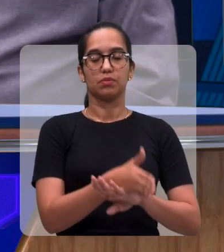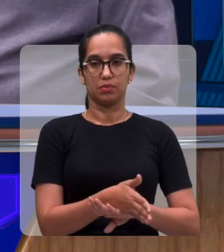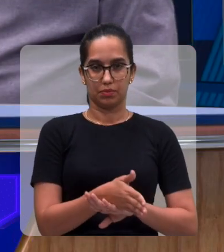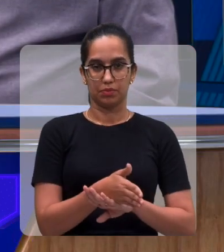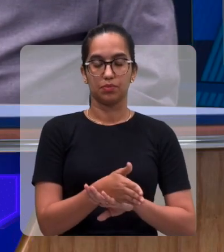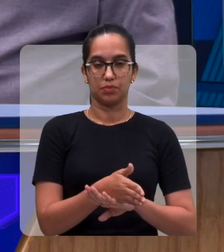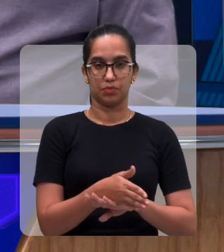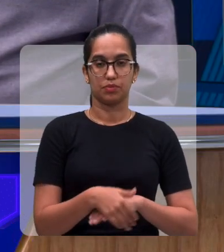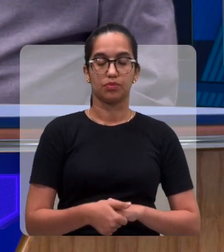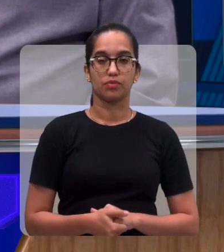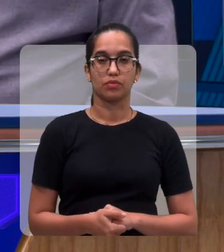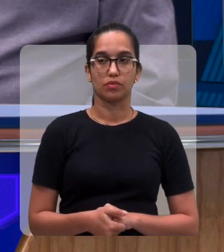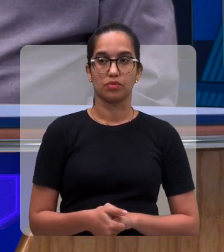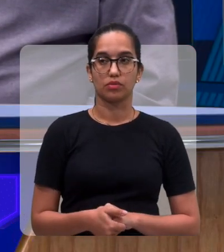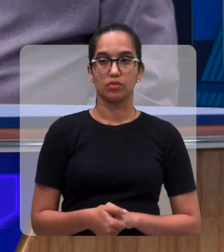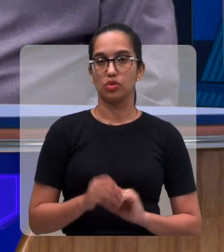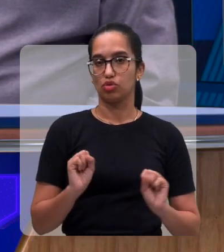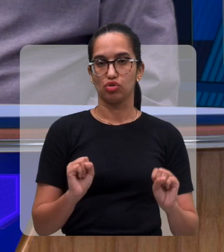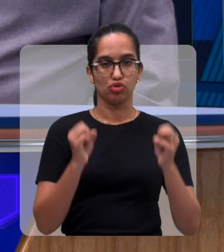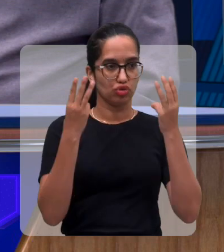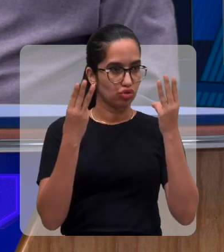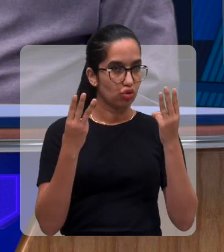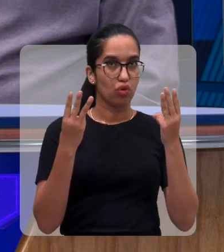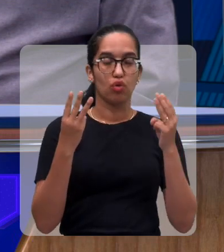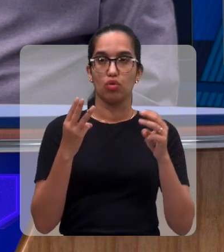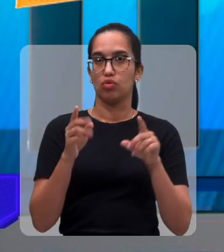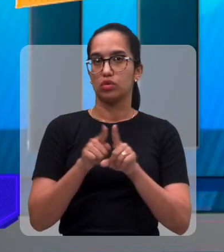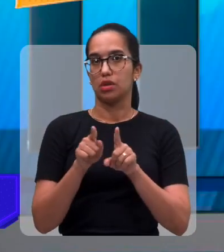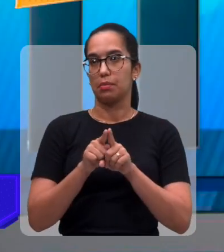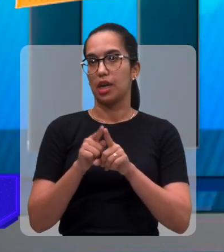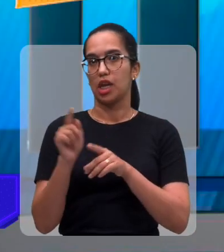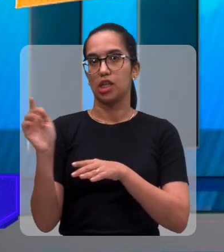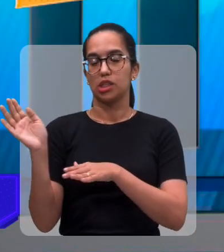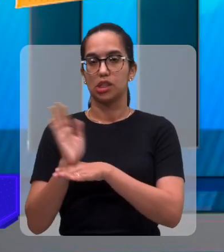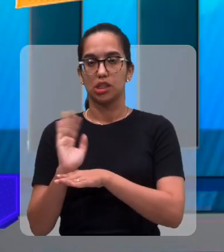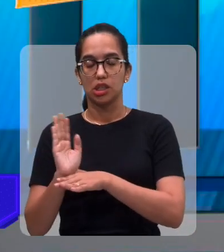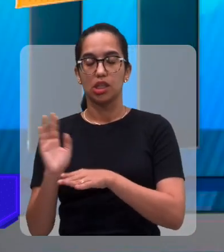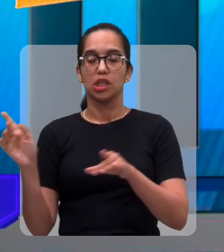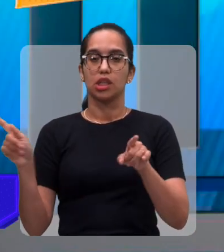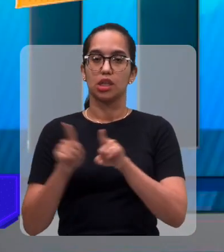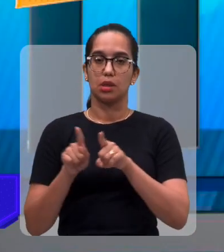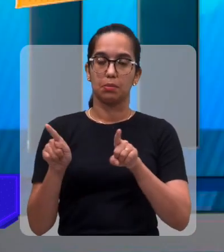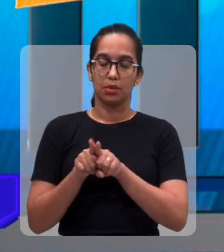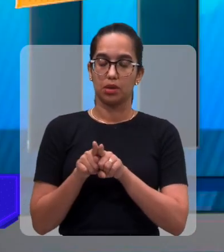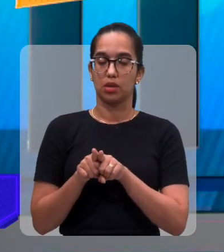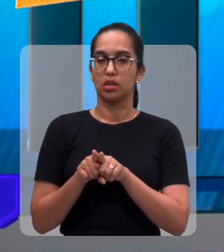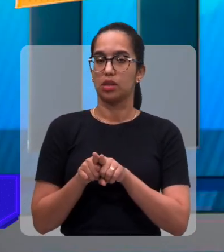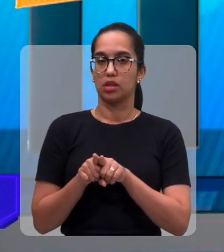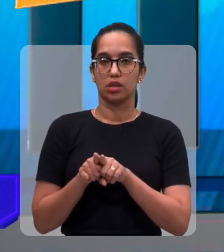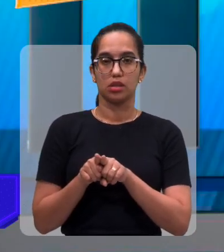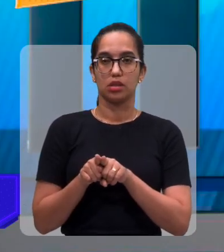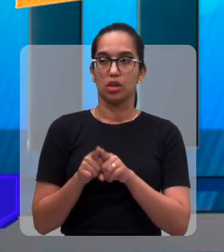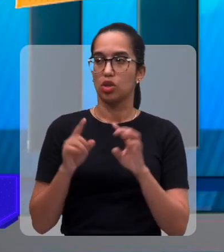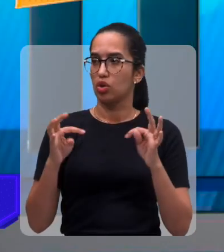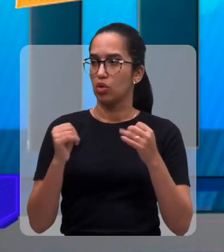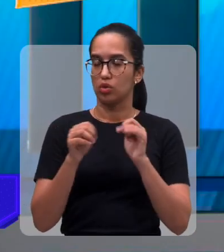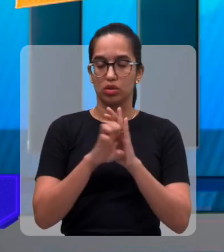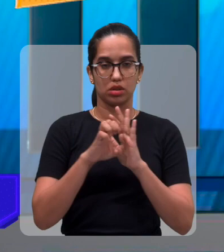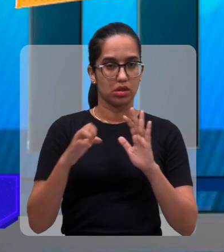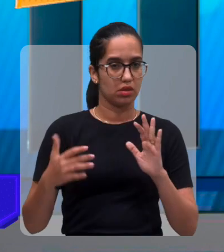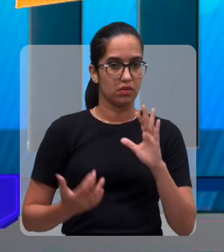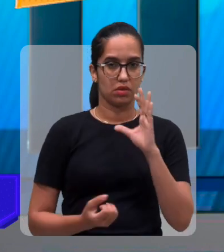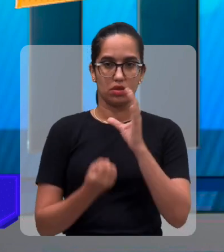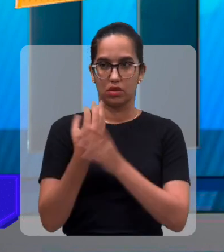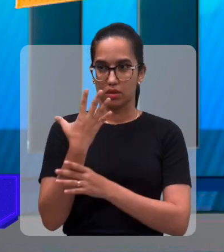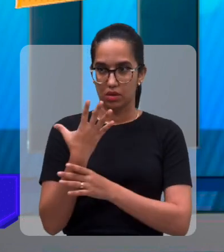O acesso. ingresso. Vale para shows, vale para cinema, vale também para todos os eventos que são